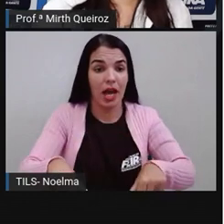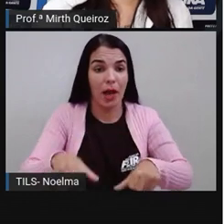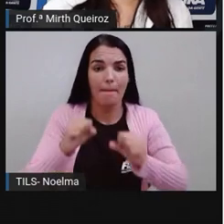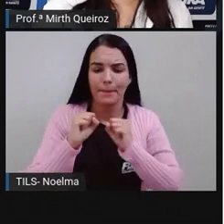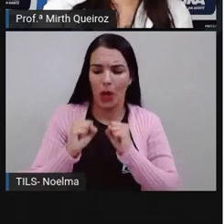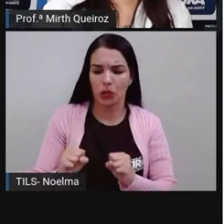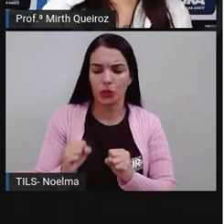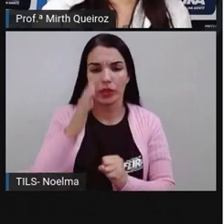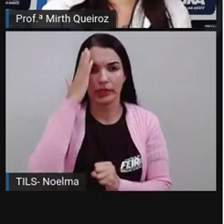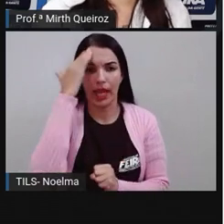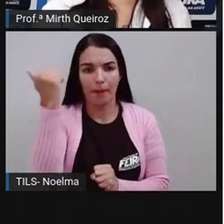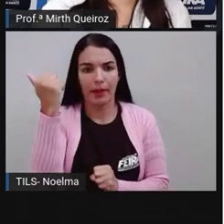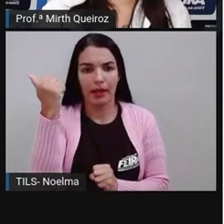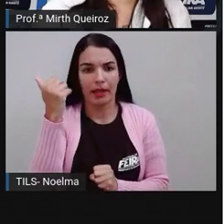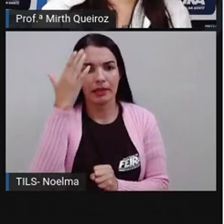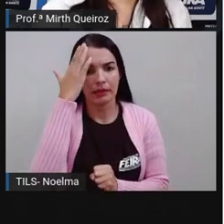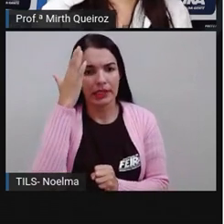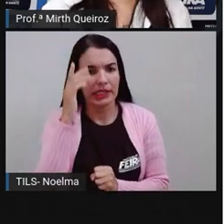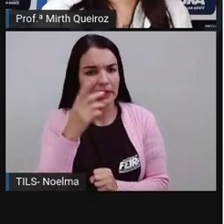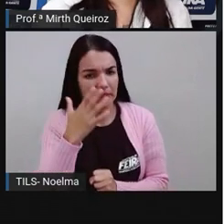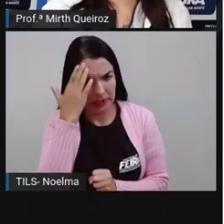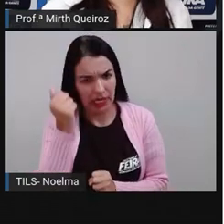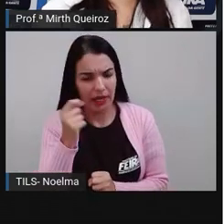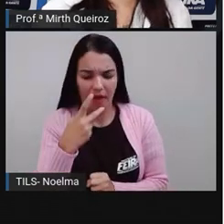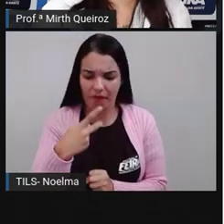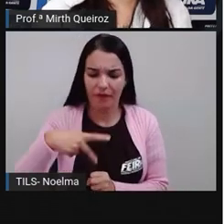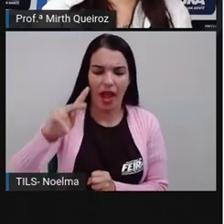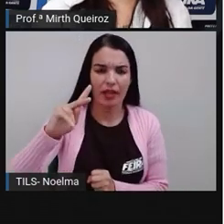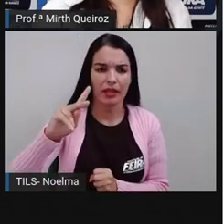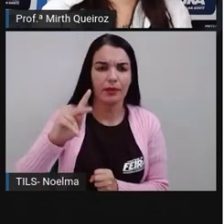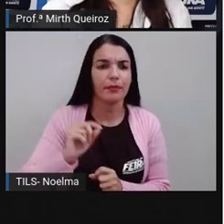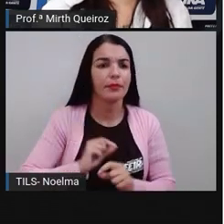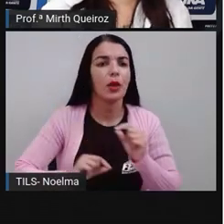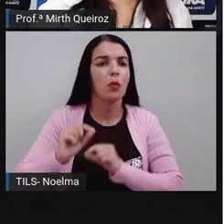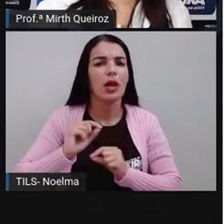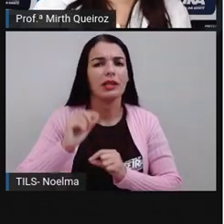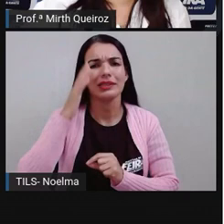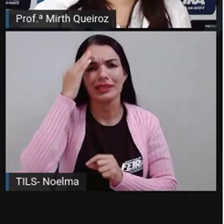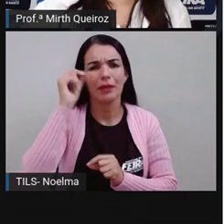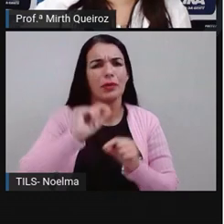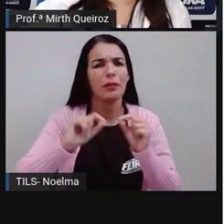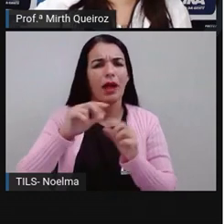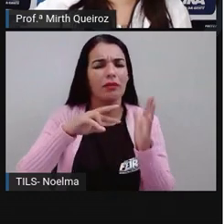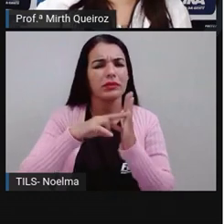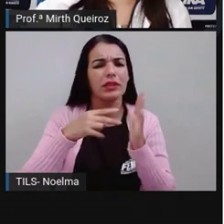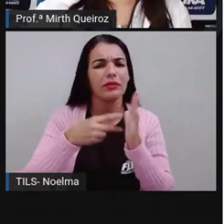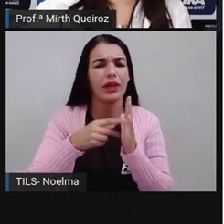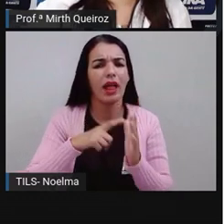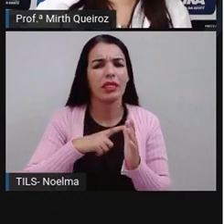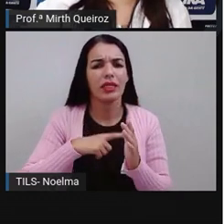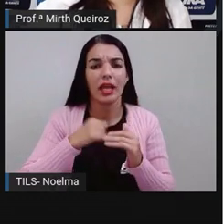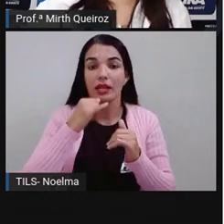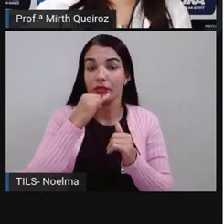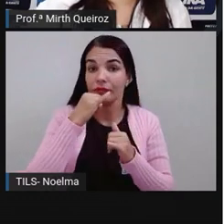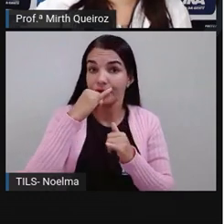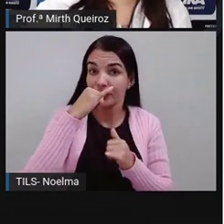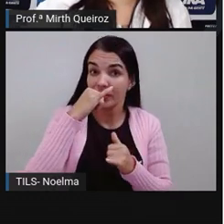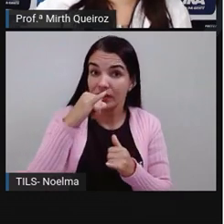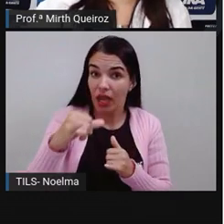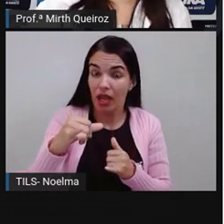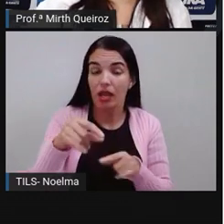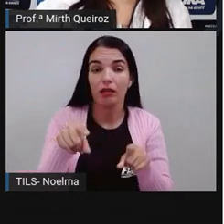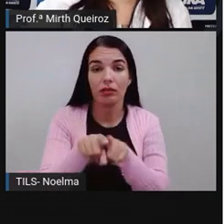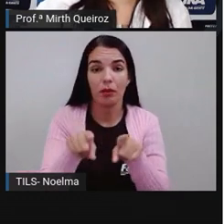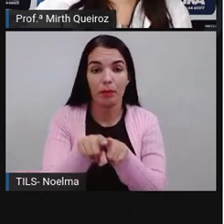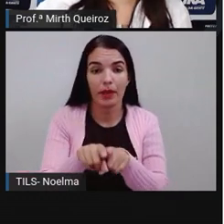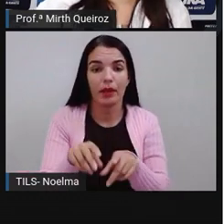fica. Posso, saber, sei, vai. Vocês sabem o que? Até teria aqui também a palavra dizer que eu poderia também